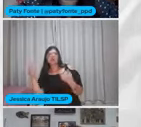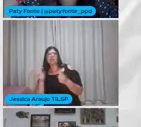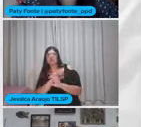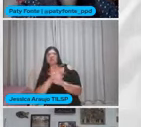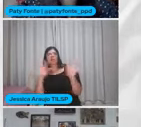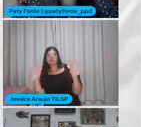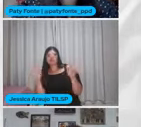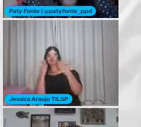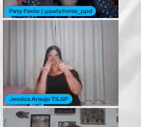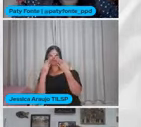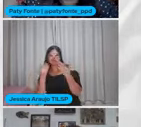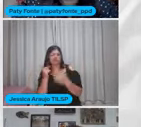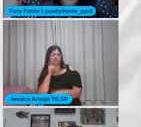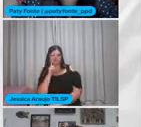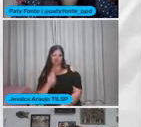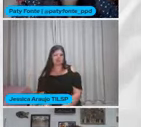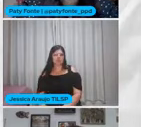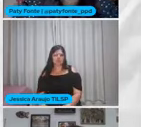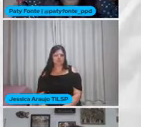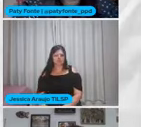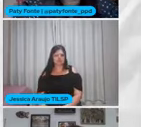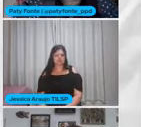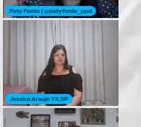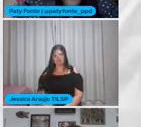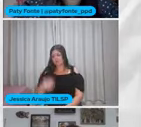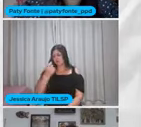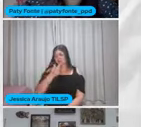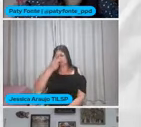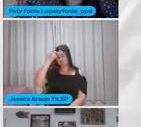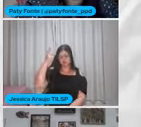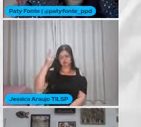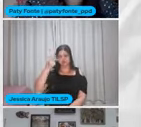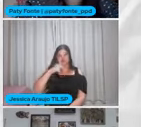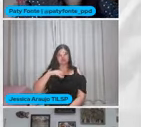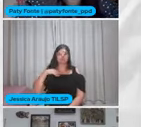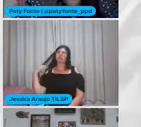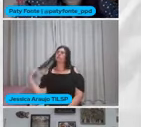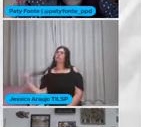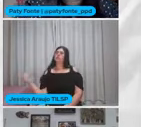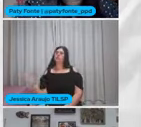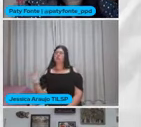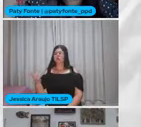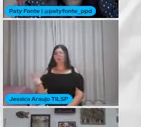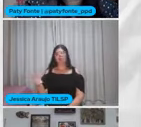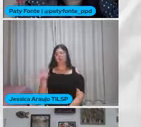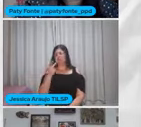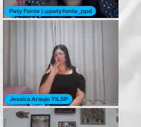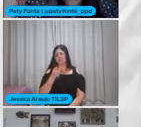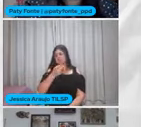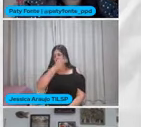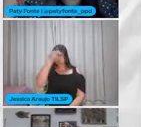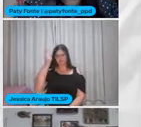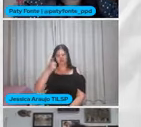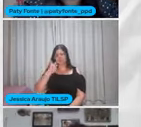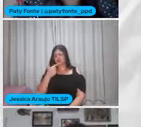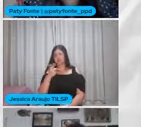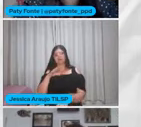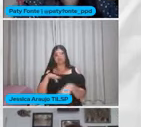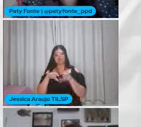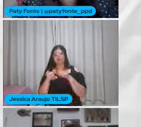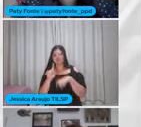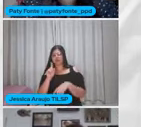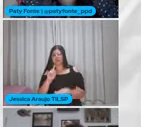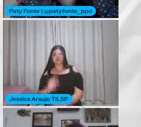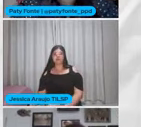Mas não está Não para algumas pessoas E aí Não se trata Dizer que essas pessoas Não têm formação Não é